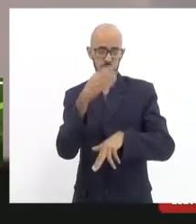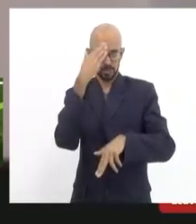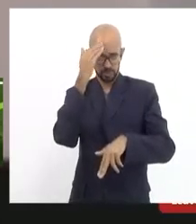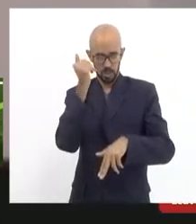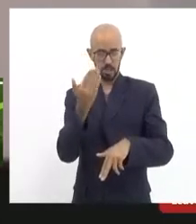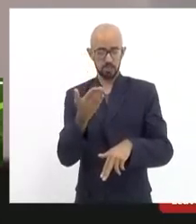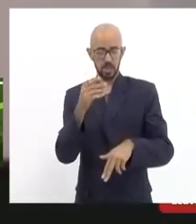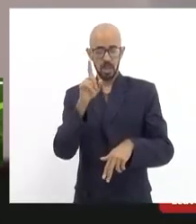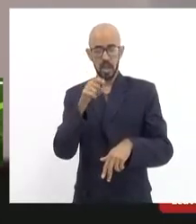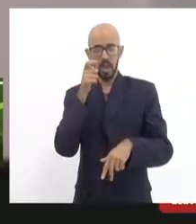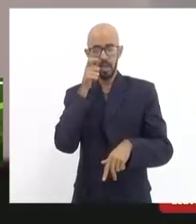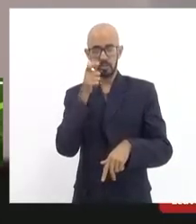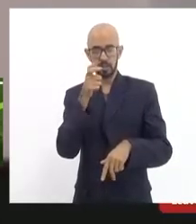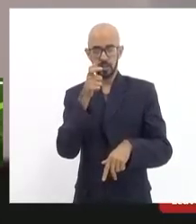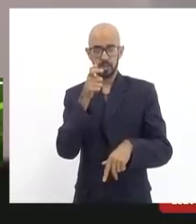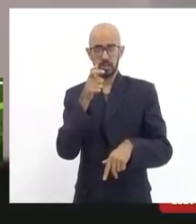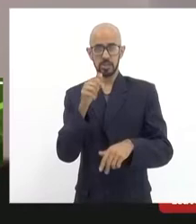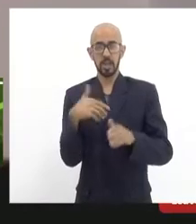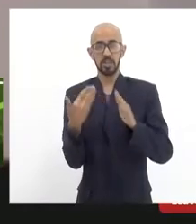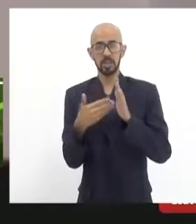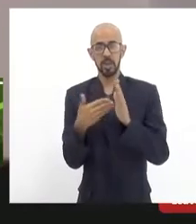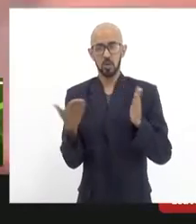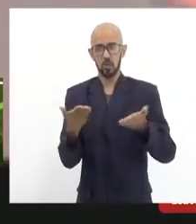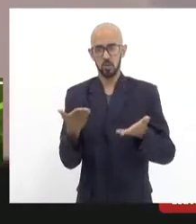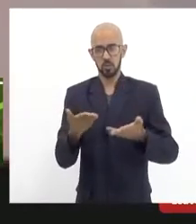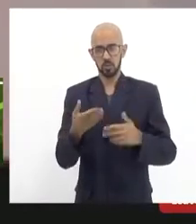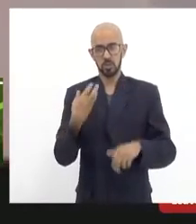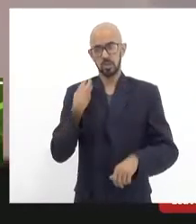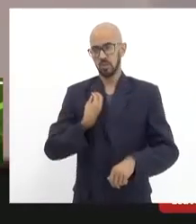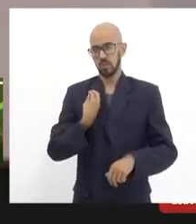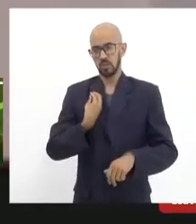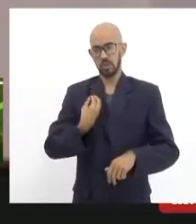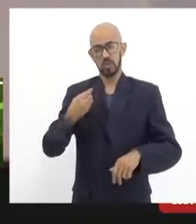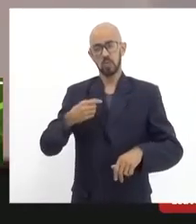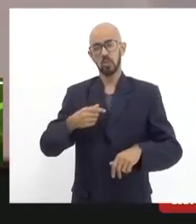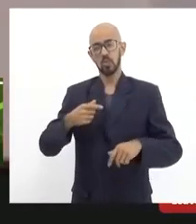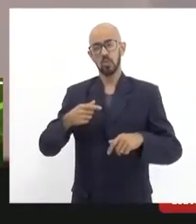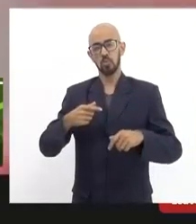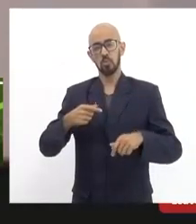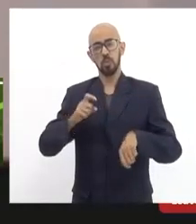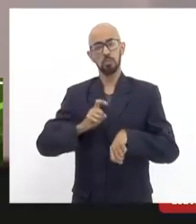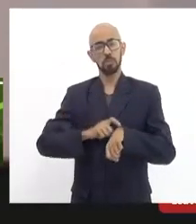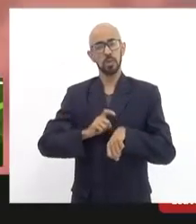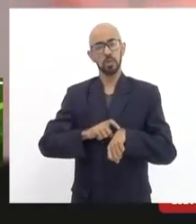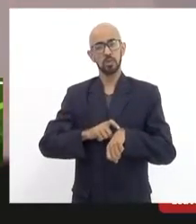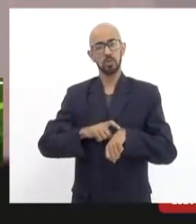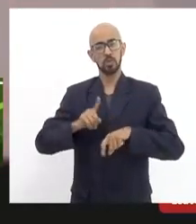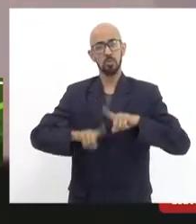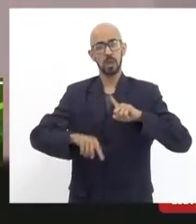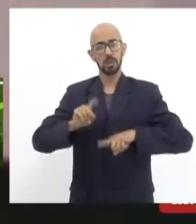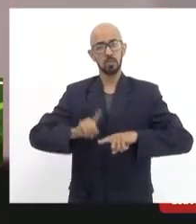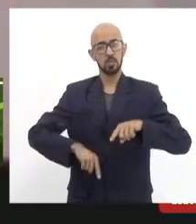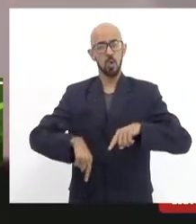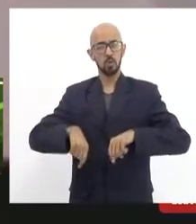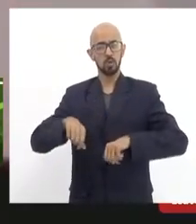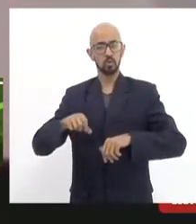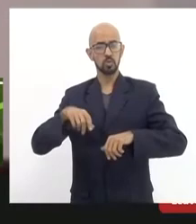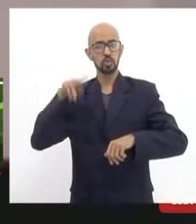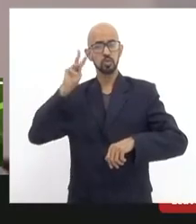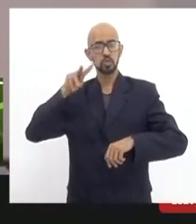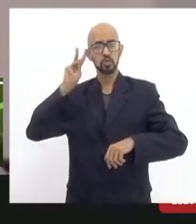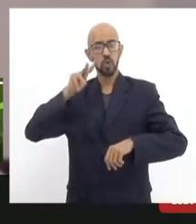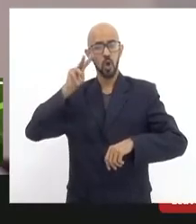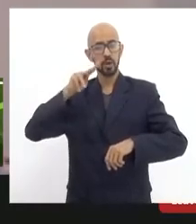era a intenção e ainda é até porque nós estamos vivendo a fase onde o patrimônio não é mais nada patrimônio cultural histórico é a fase